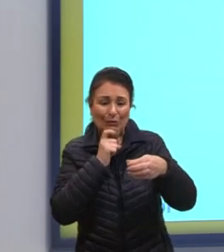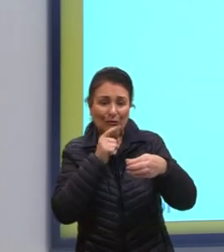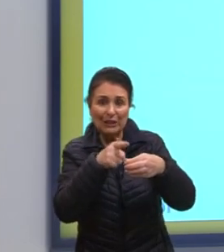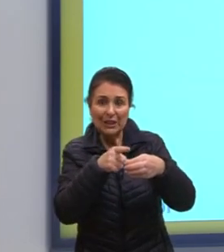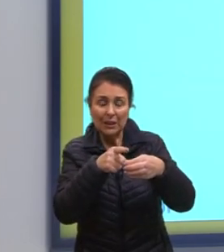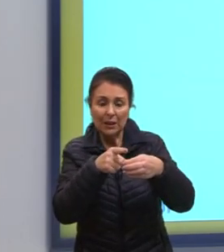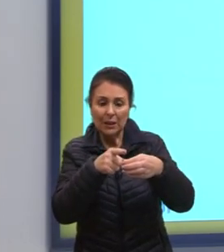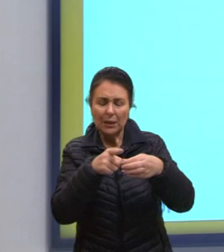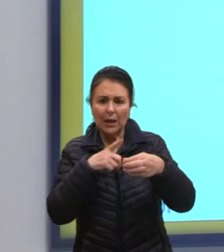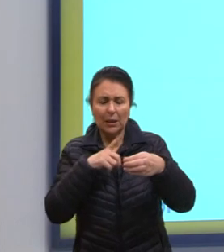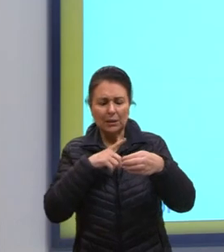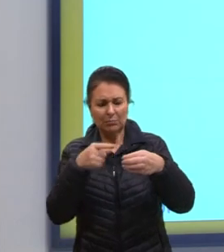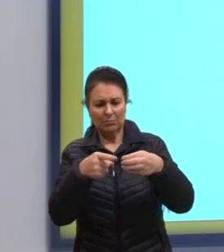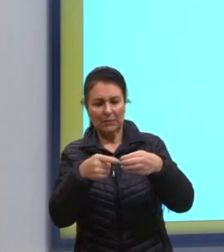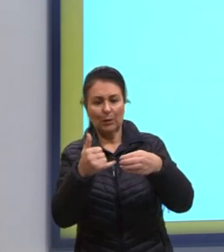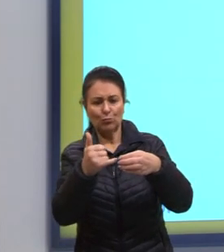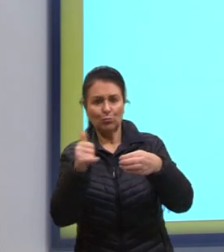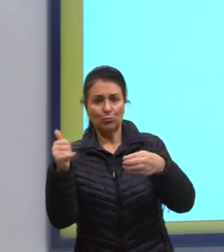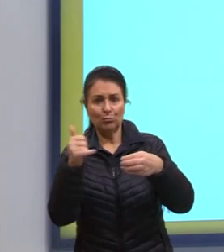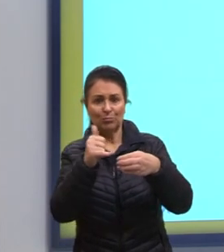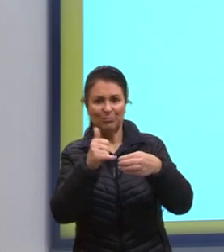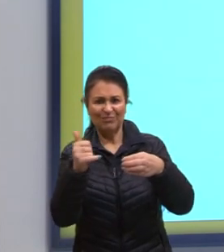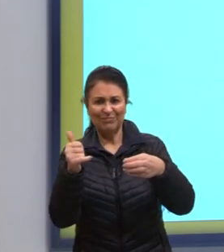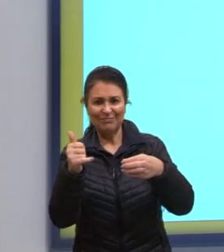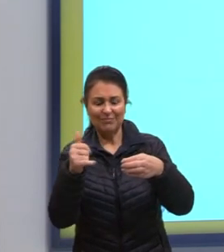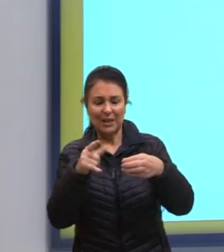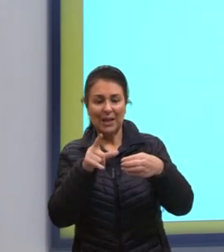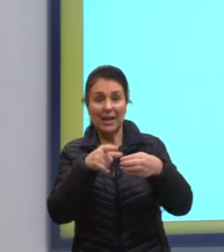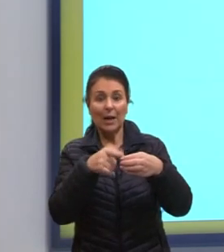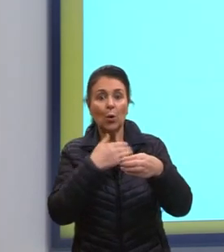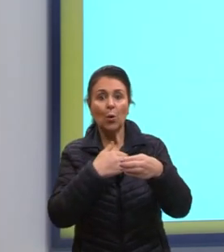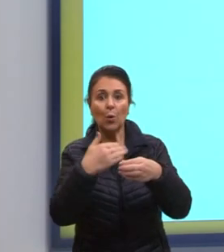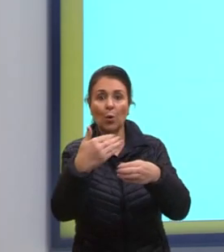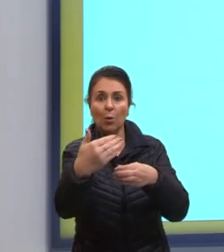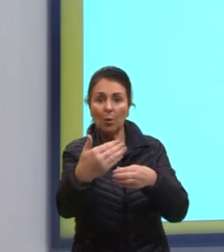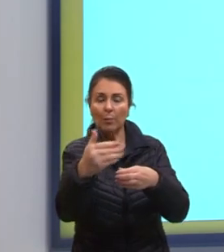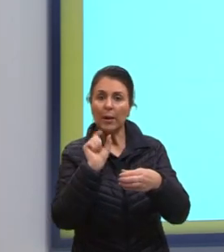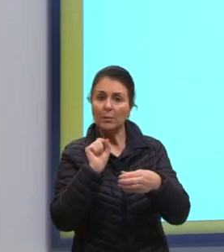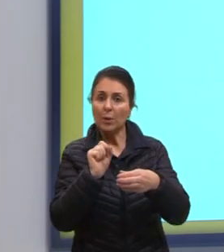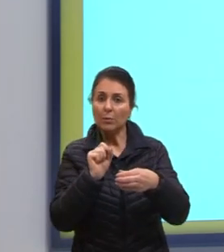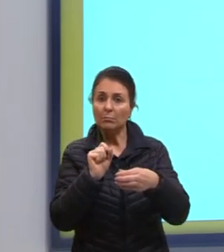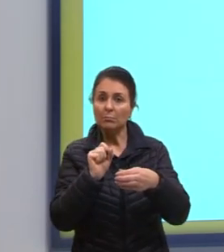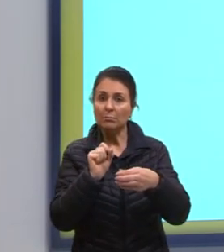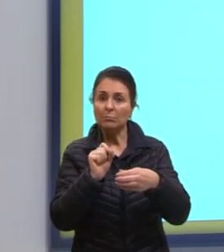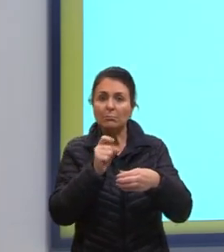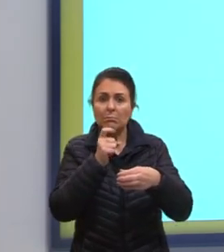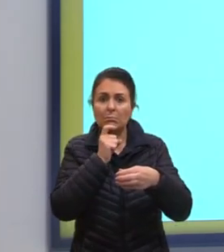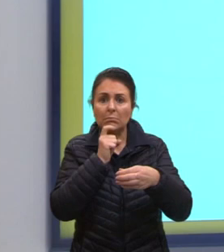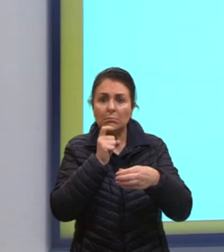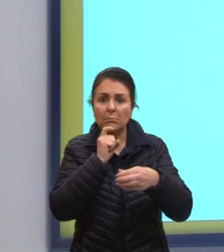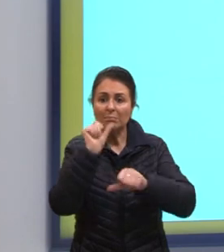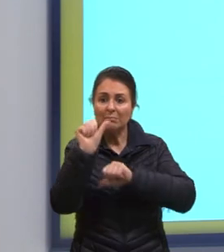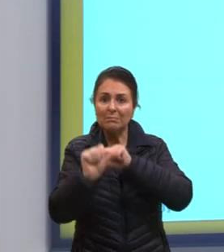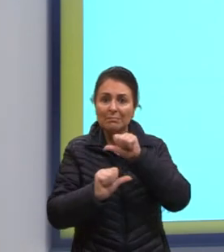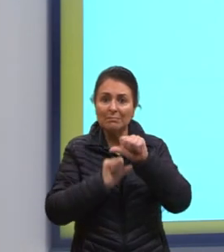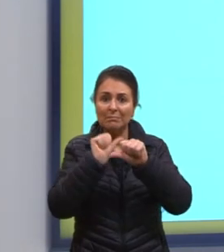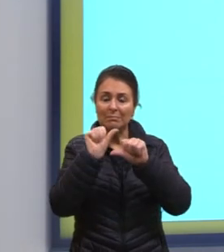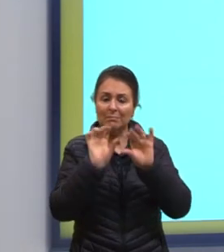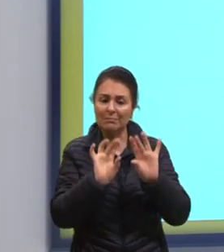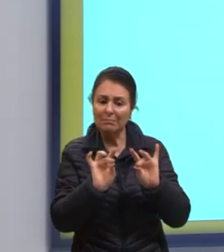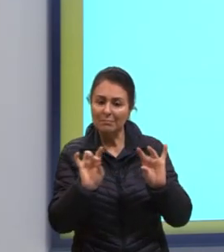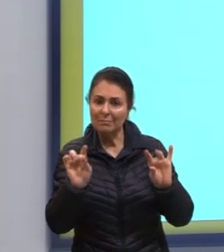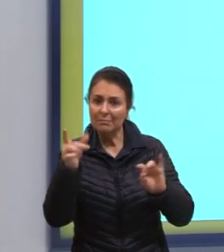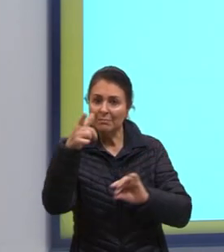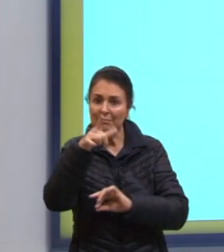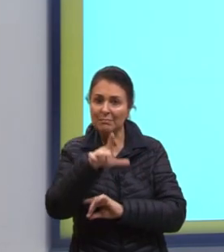choque que elas levam, né? Nesse resfriamento que elas acabam sofrendo, elas se transformam em líquido, novamente.